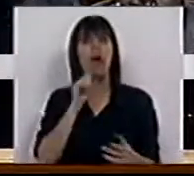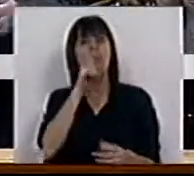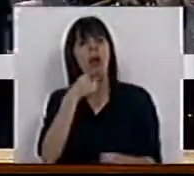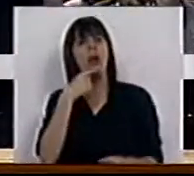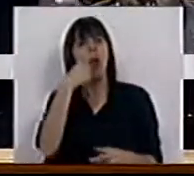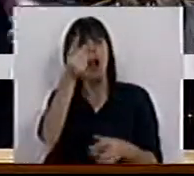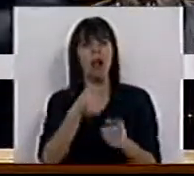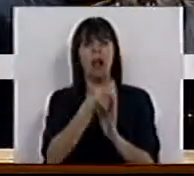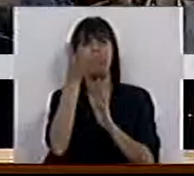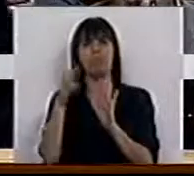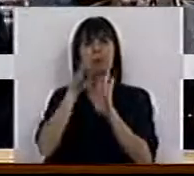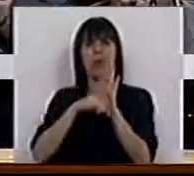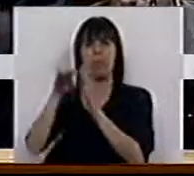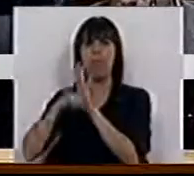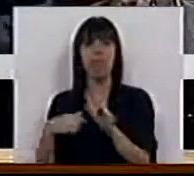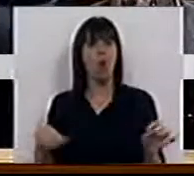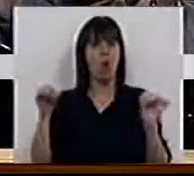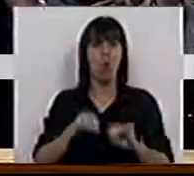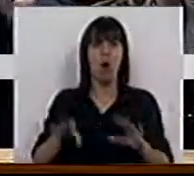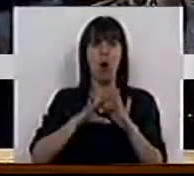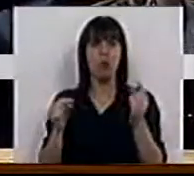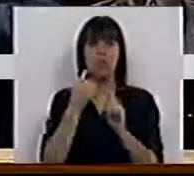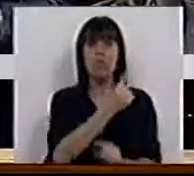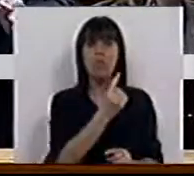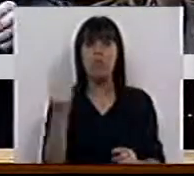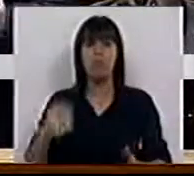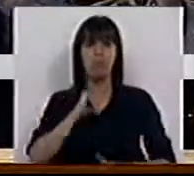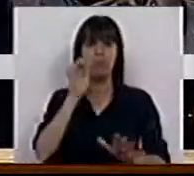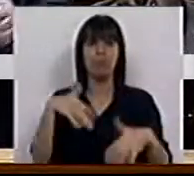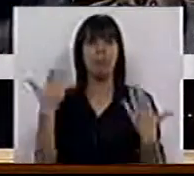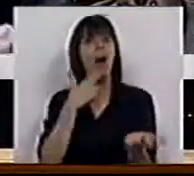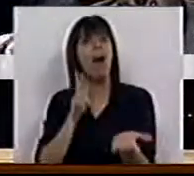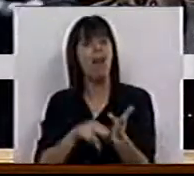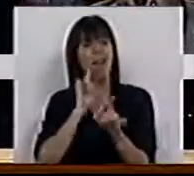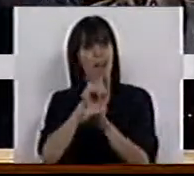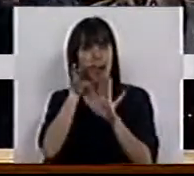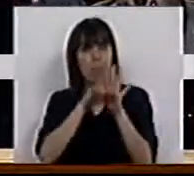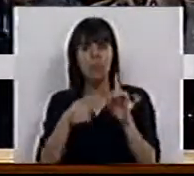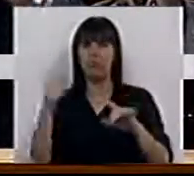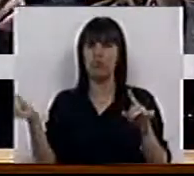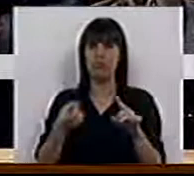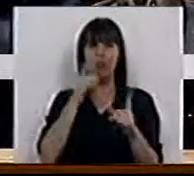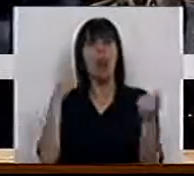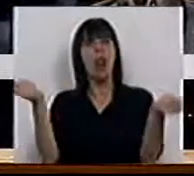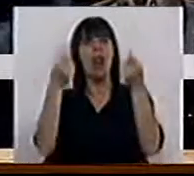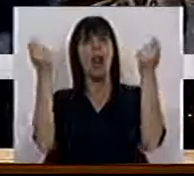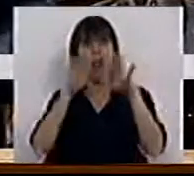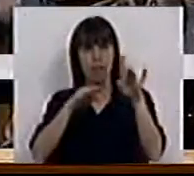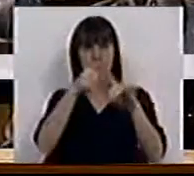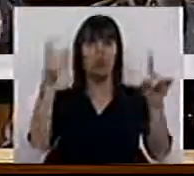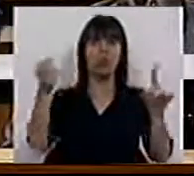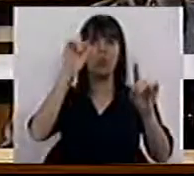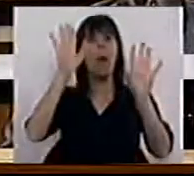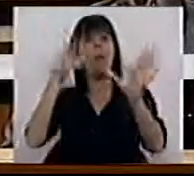pode aqui falar de N programas, não temos condições para os discutir um a um, porque a realidade desses programas não é a propaganda que aqui fez.